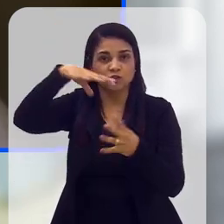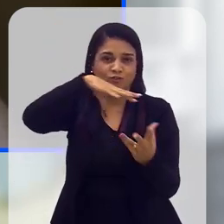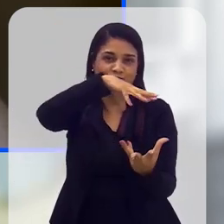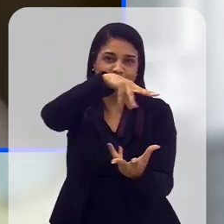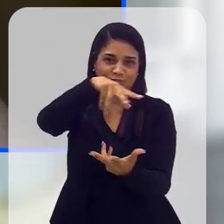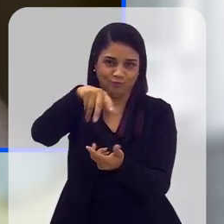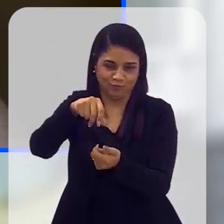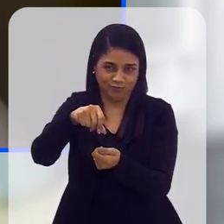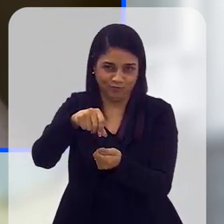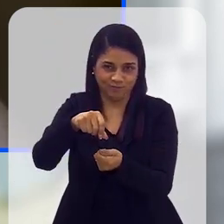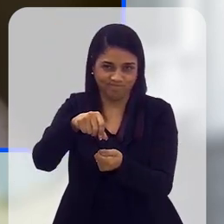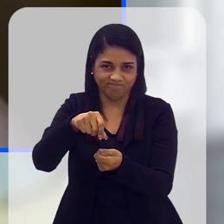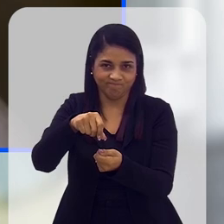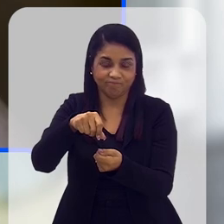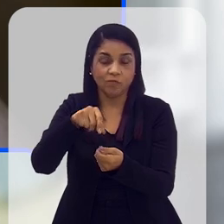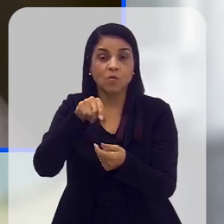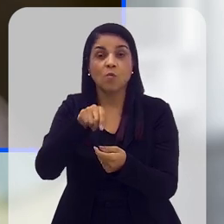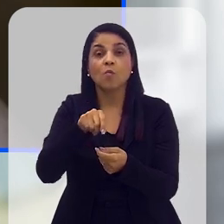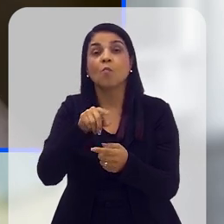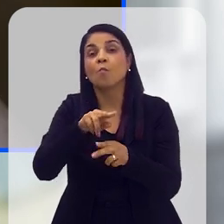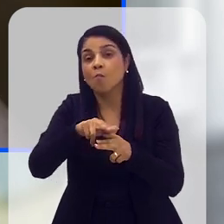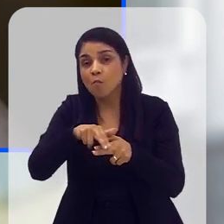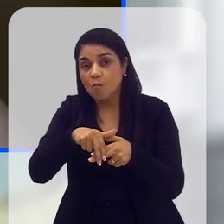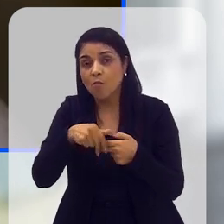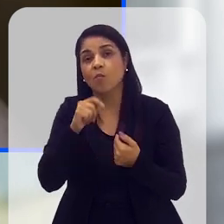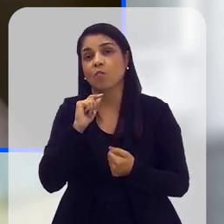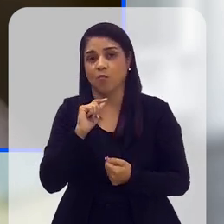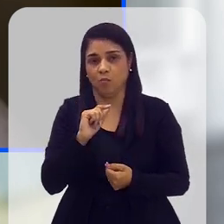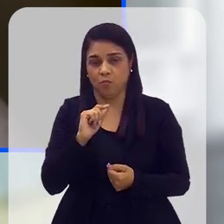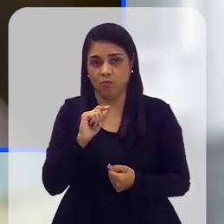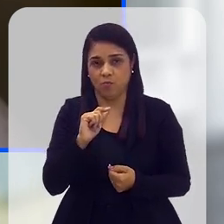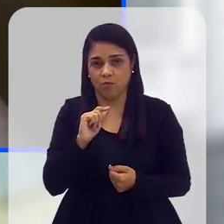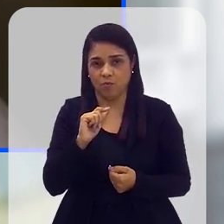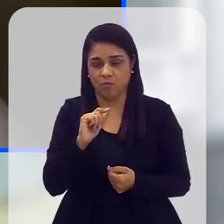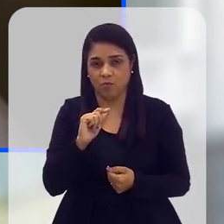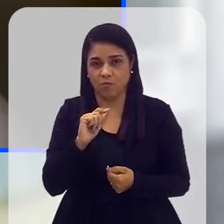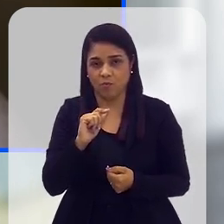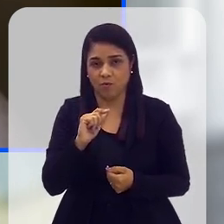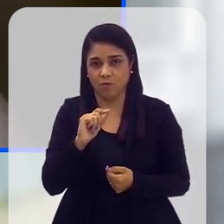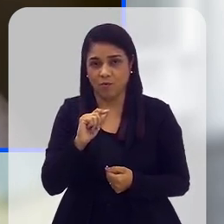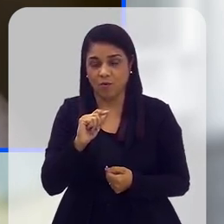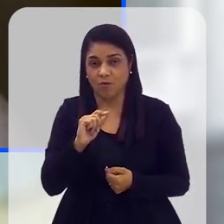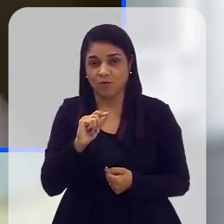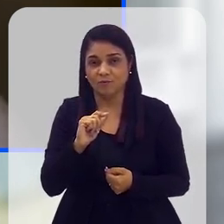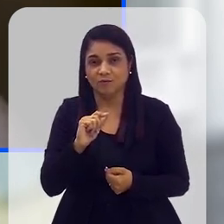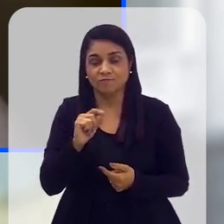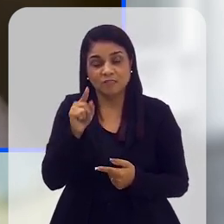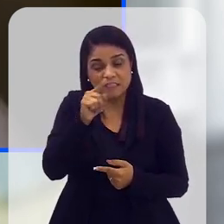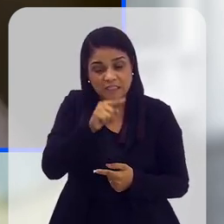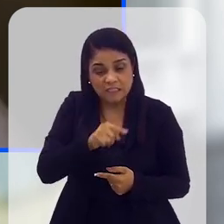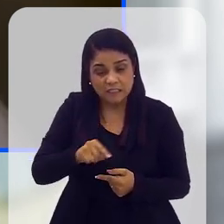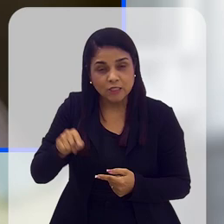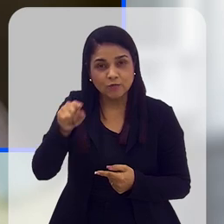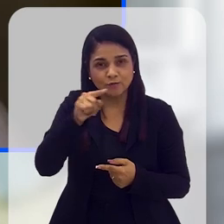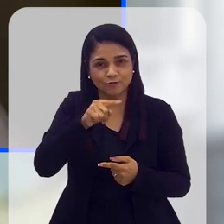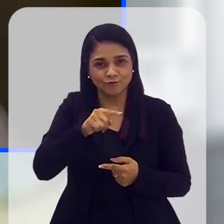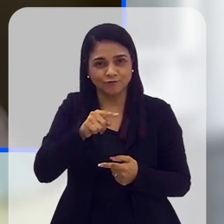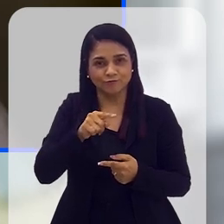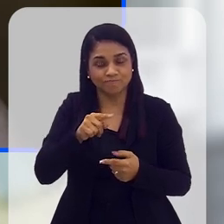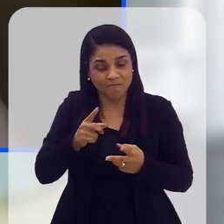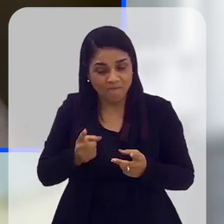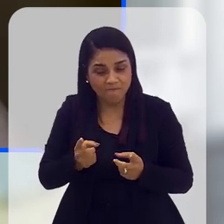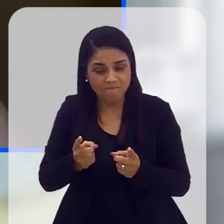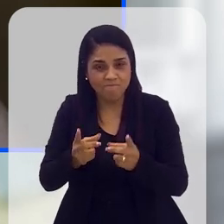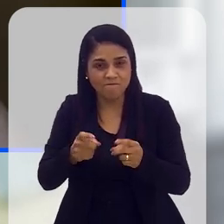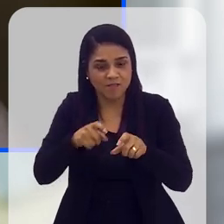globo terrestre, por conta das produções de ciclos produtivos,